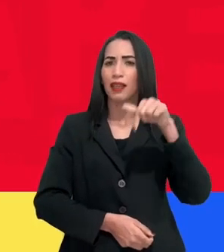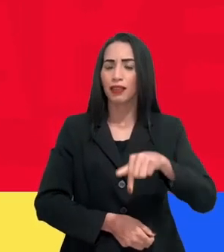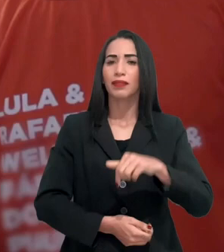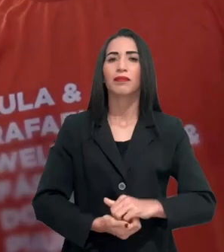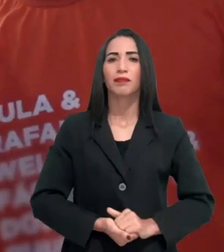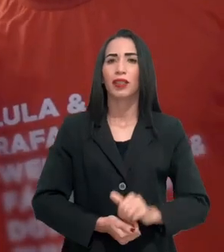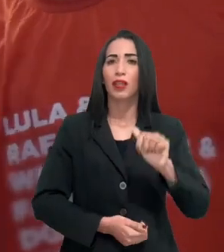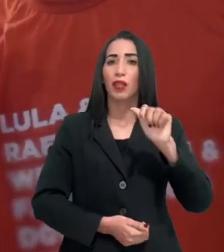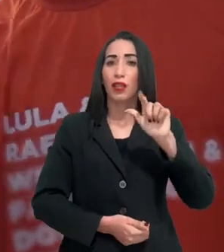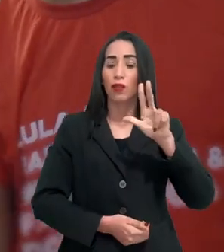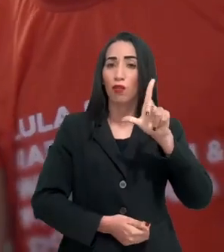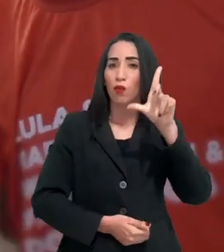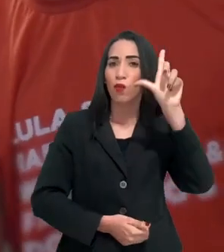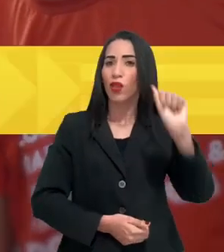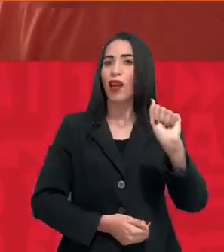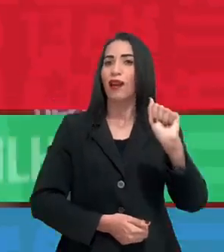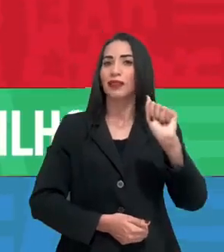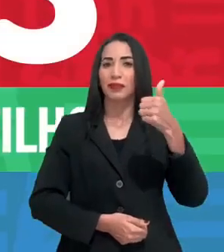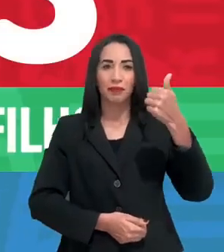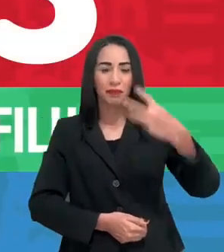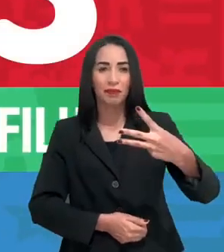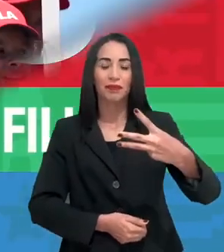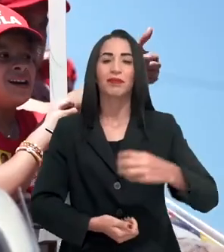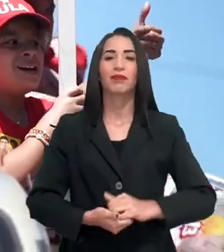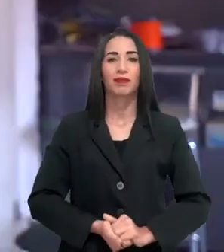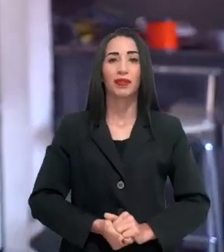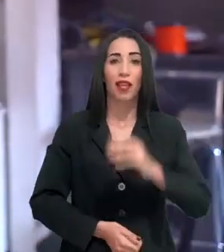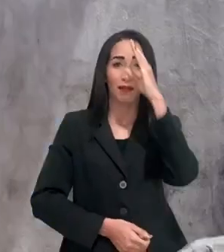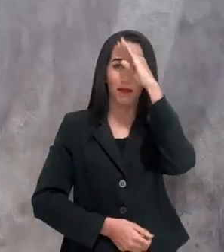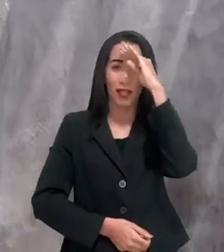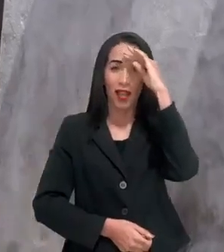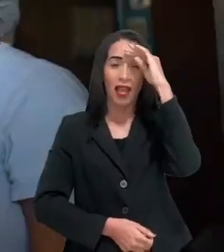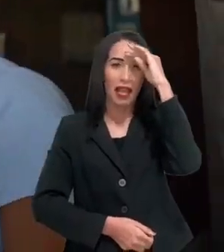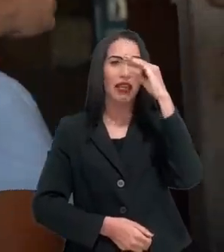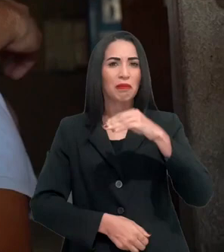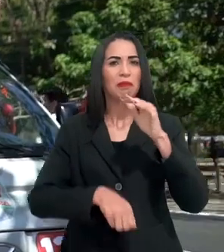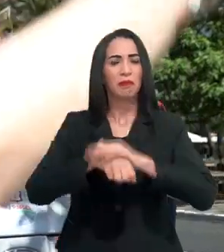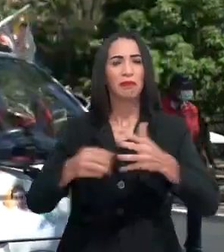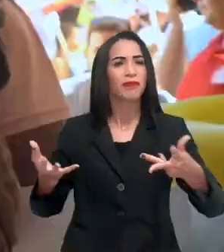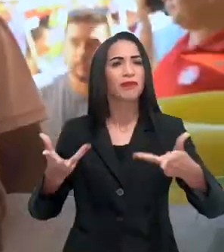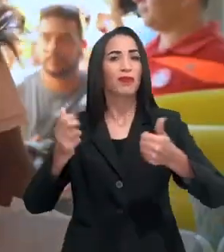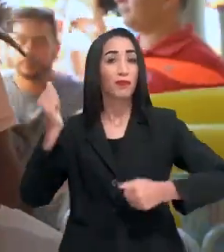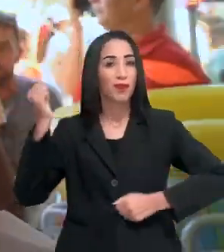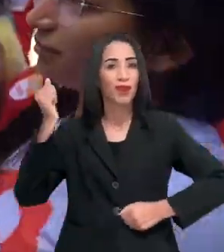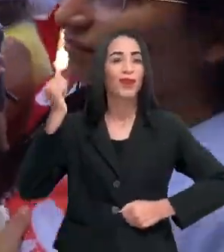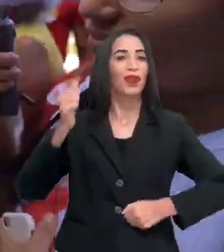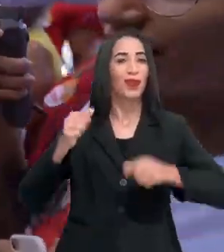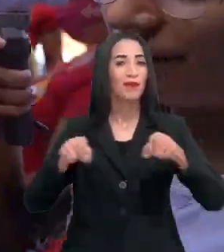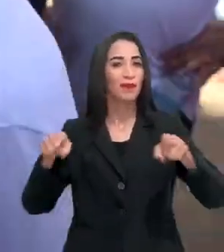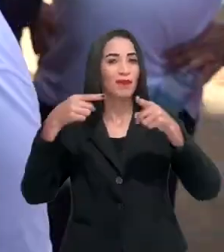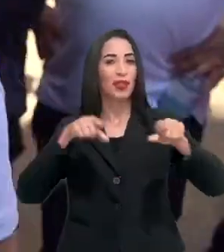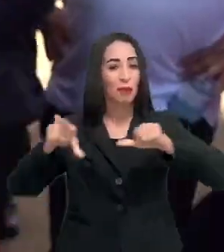13 aqui. Lula lá. Rafael aqui. É 13. É Rafael Fundelis. Esse é competente. Vai trabalhar pela